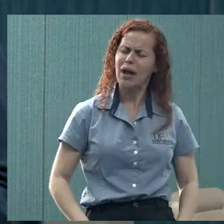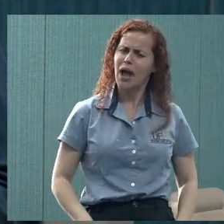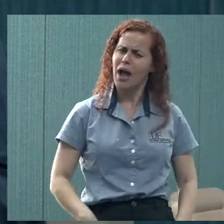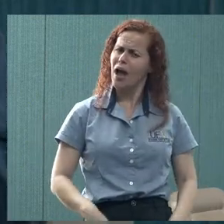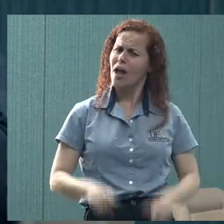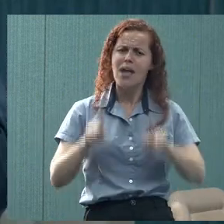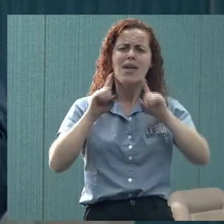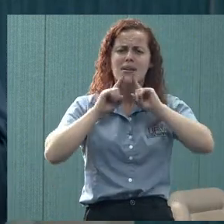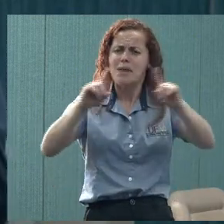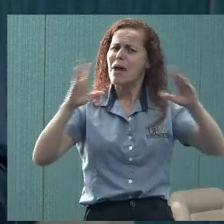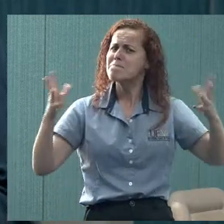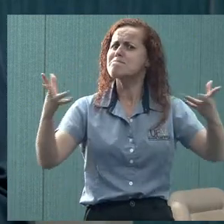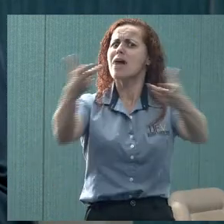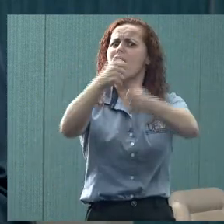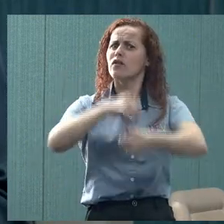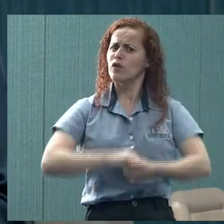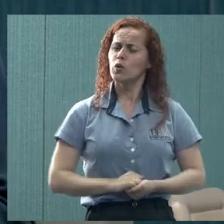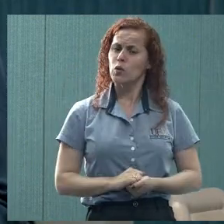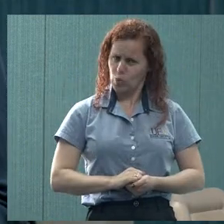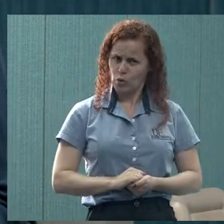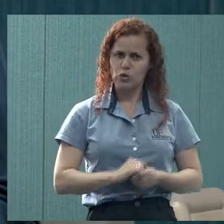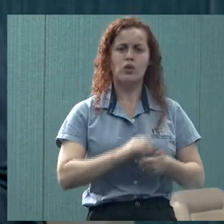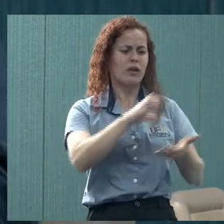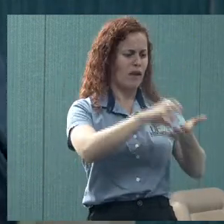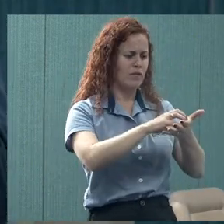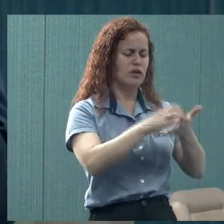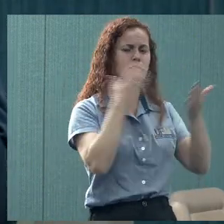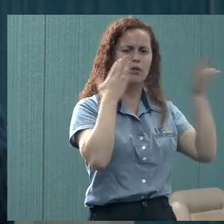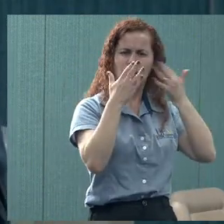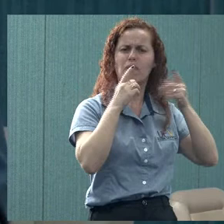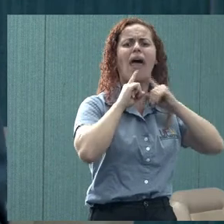maravilhoso, as pessoas vão lá no psicoséu para reclamar,